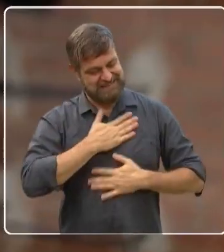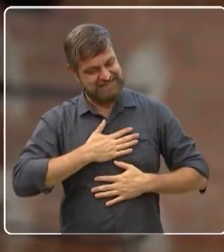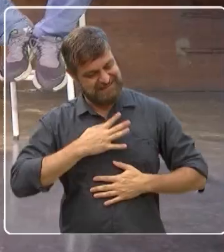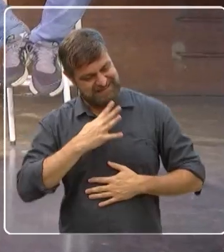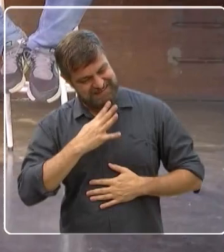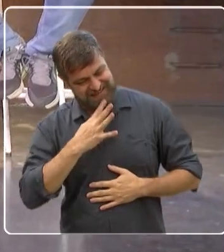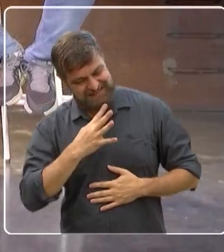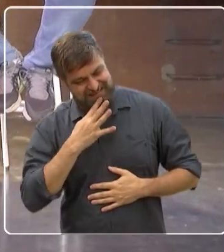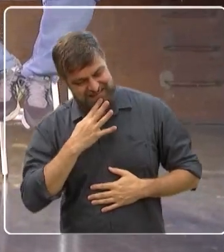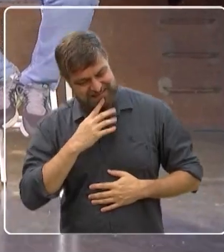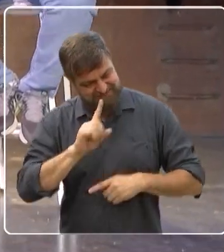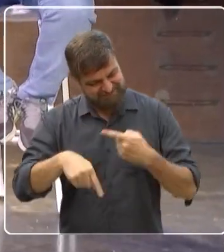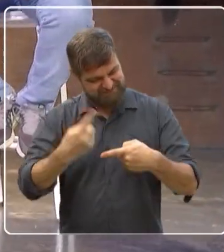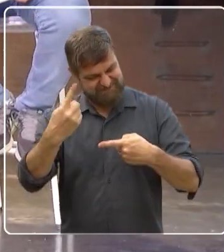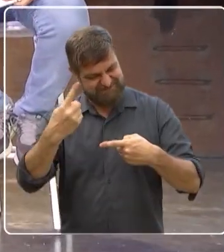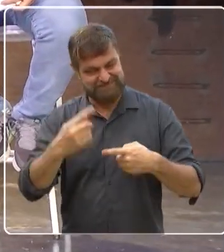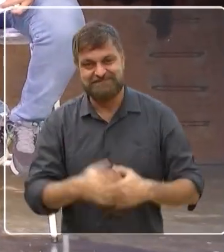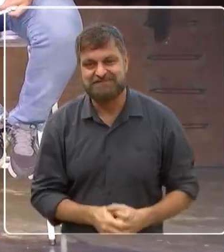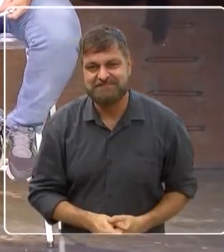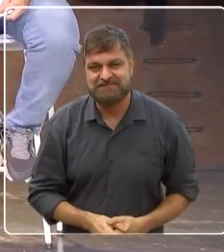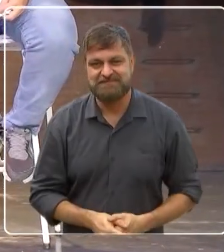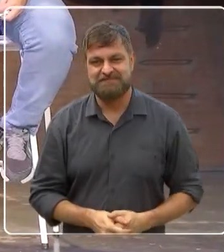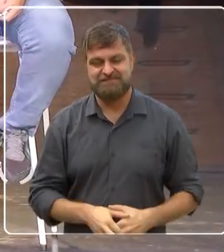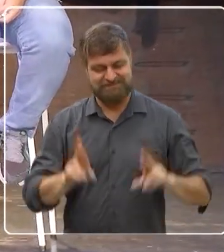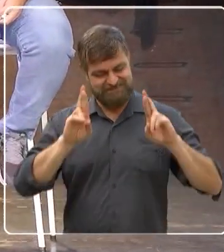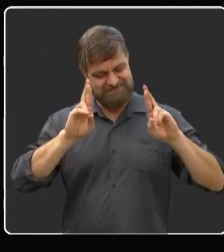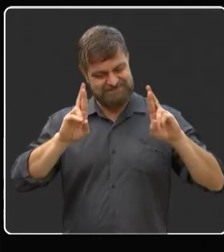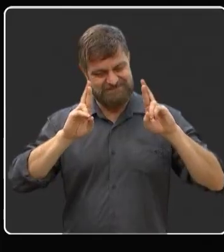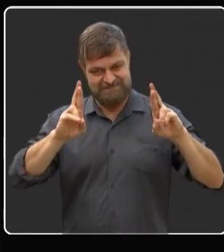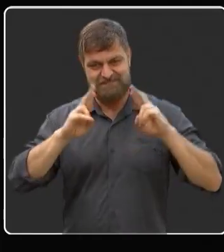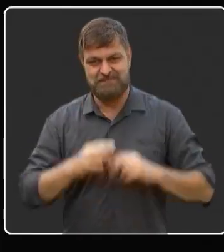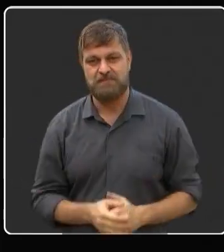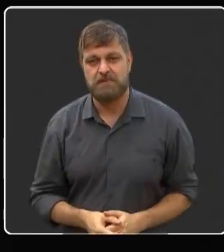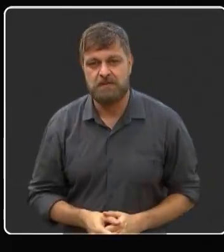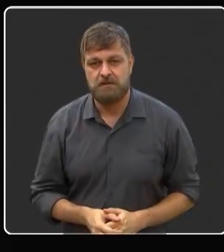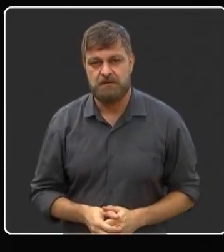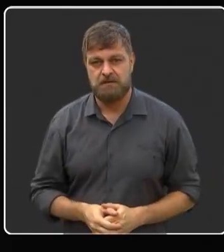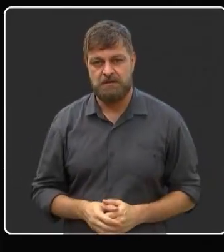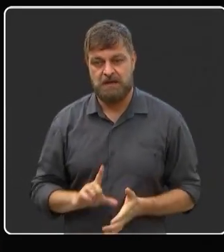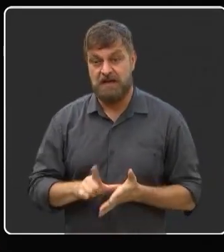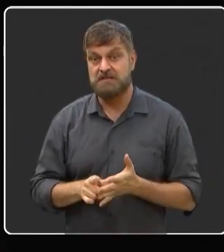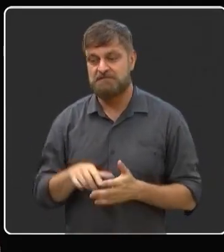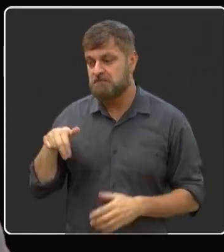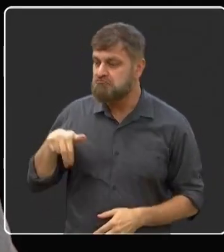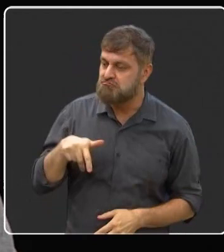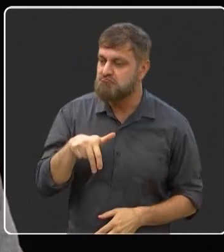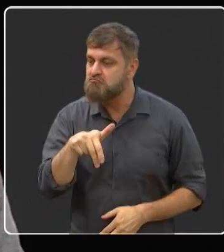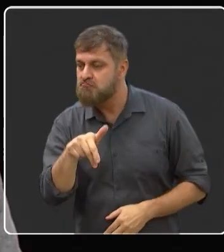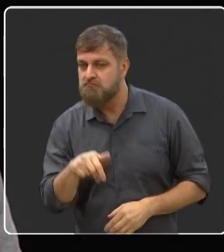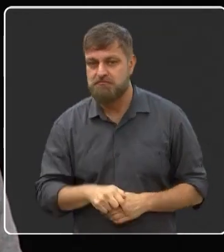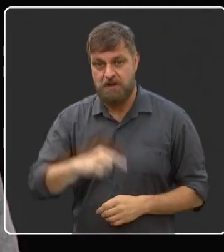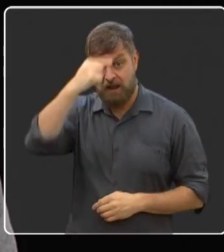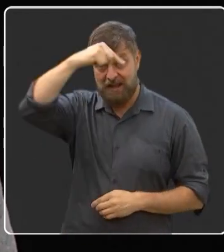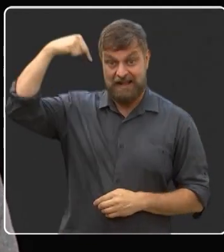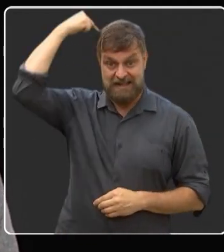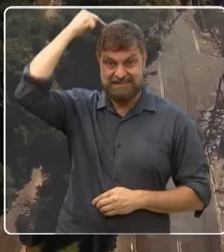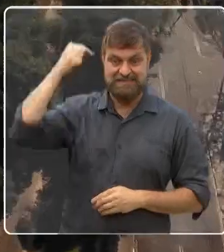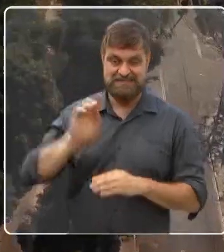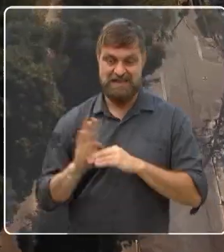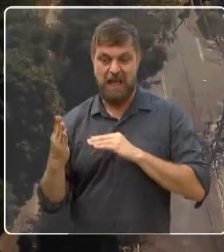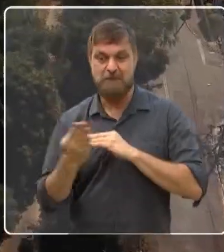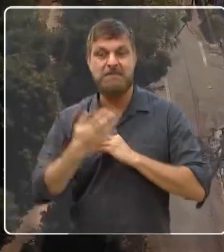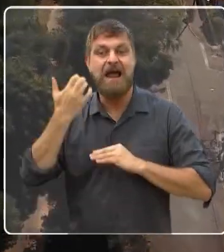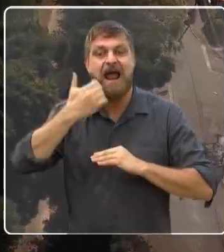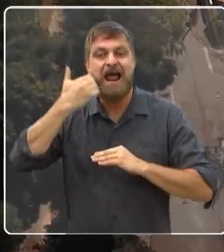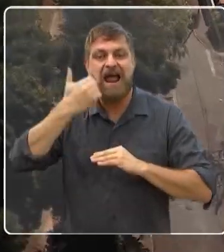em conhecê-la e sucesso aí, tá bom? Muito obrigada. Pra você também. É isso aí. A gente continua então dando uma volta aqui pelo Parque Santa Bárbara.